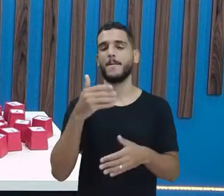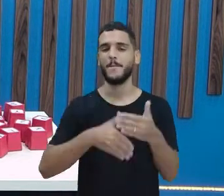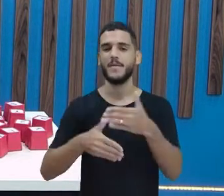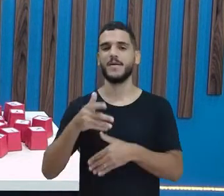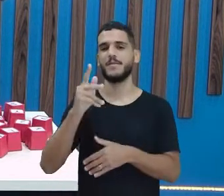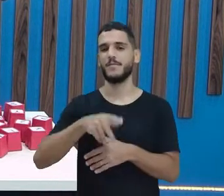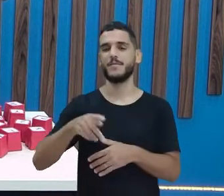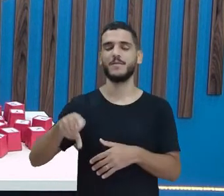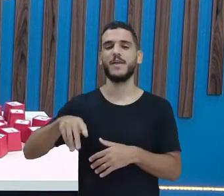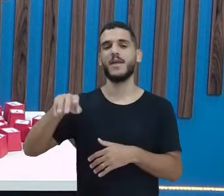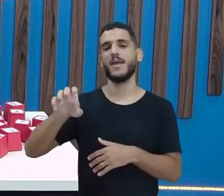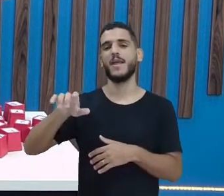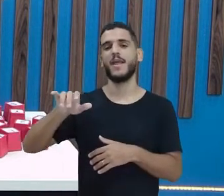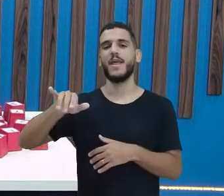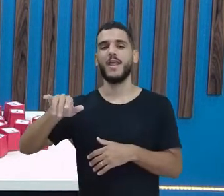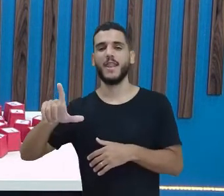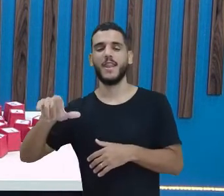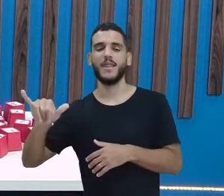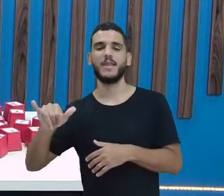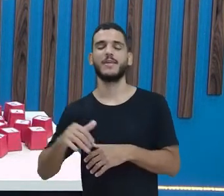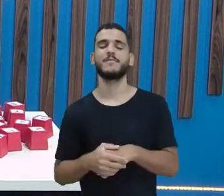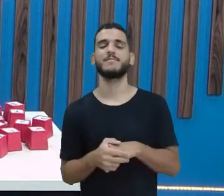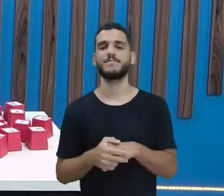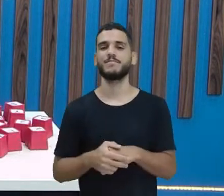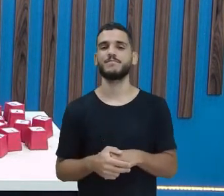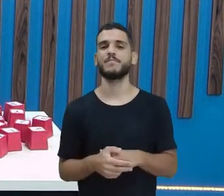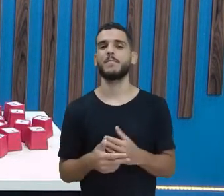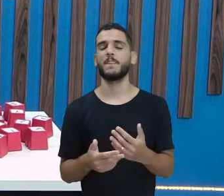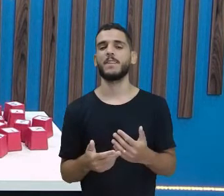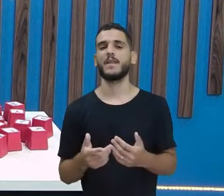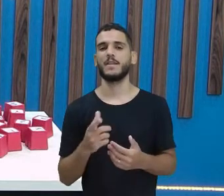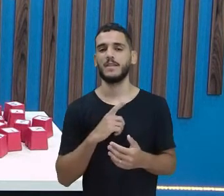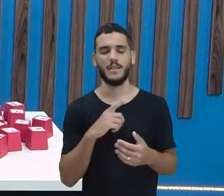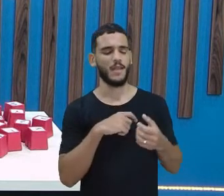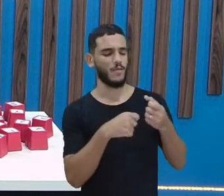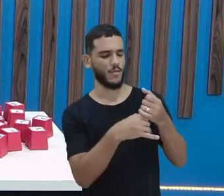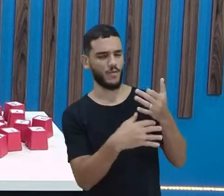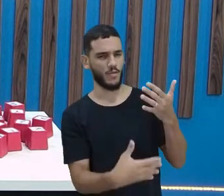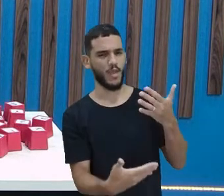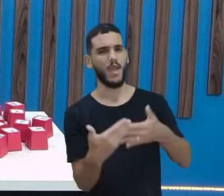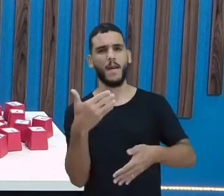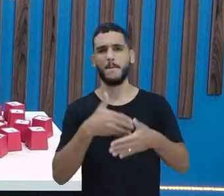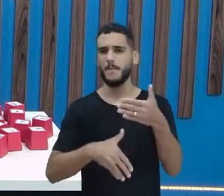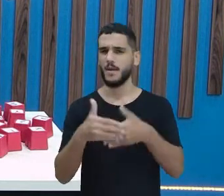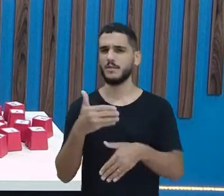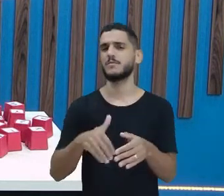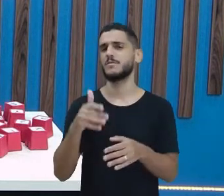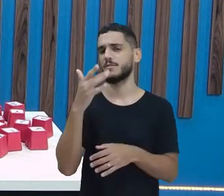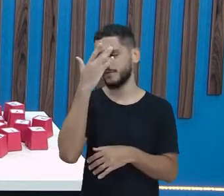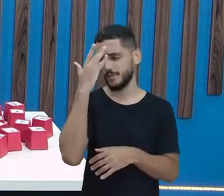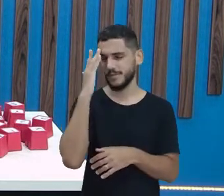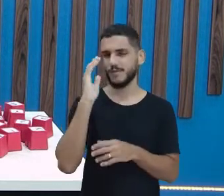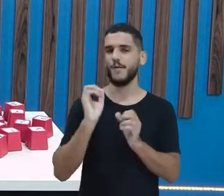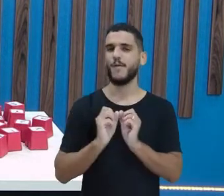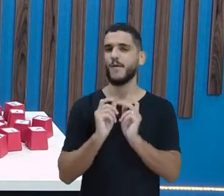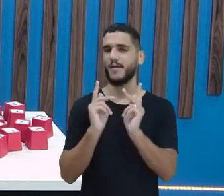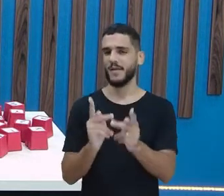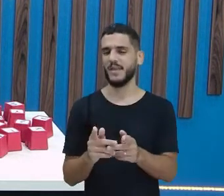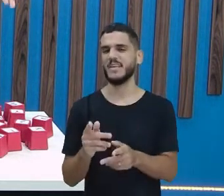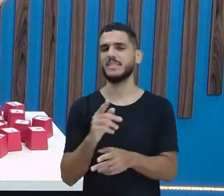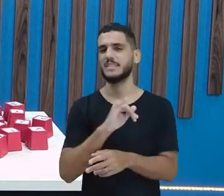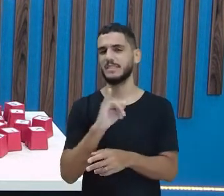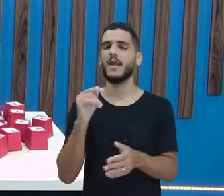professora Elie Graciele, que vai estar, não é? Verificando aí quem está no chat, quem está